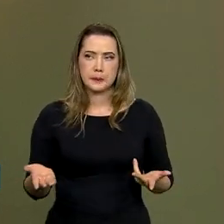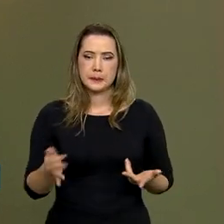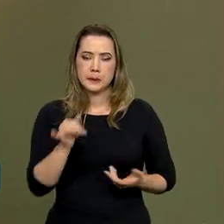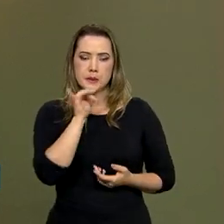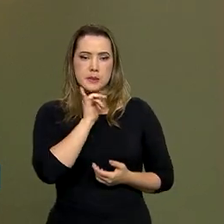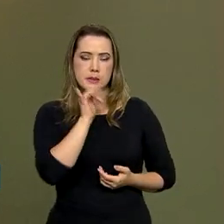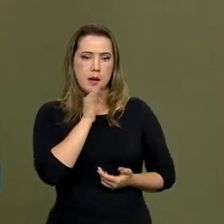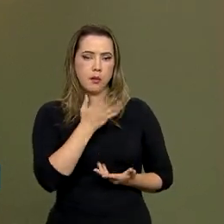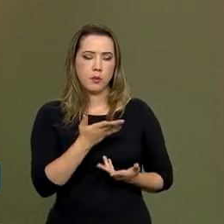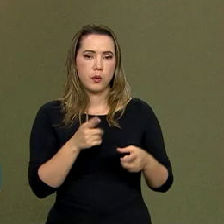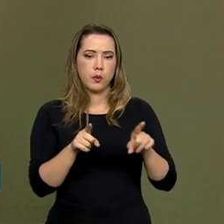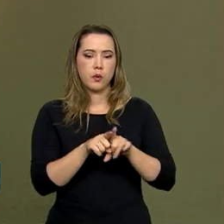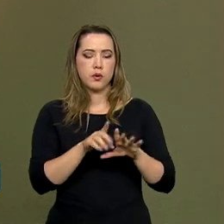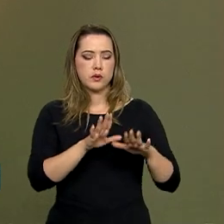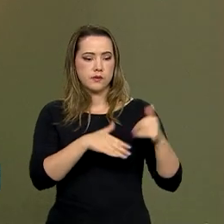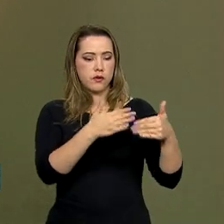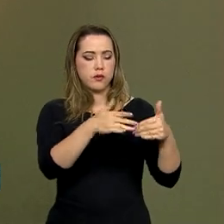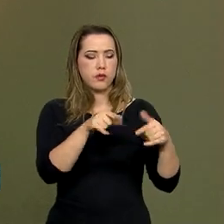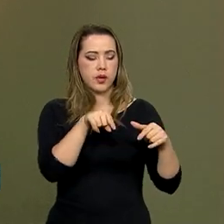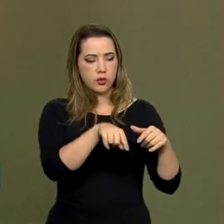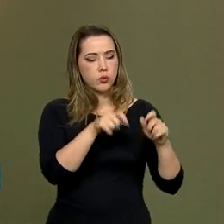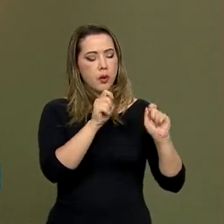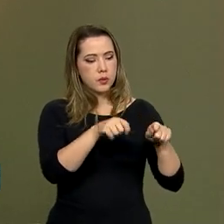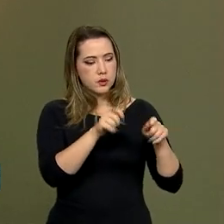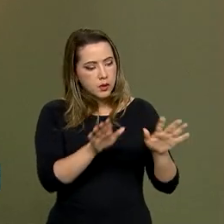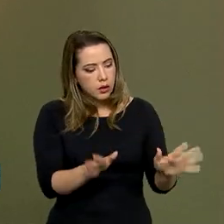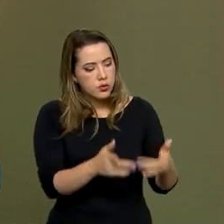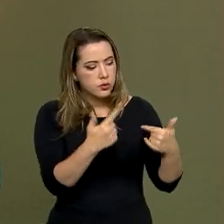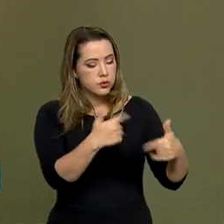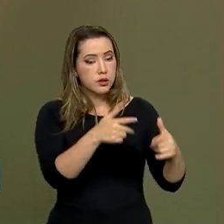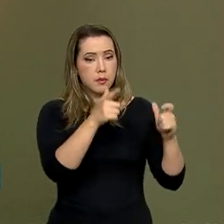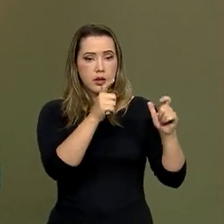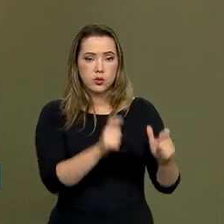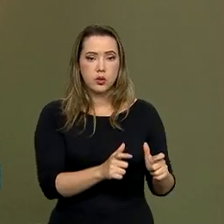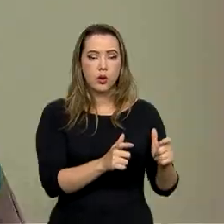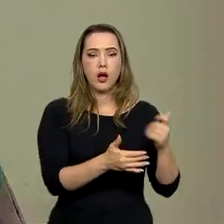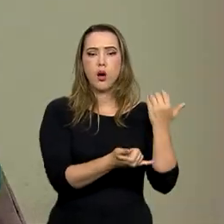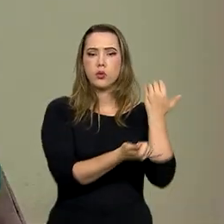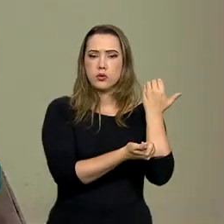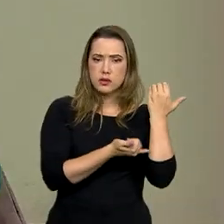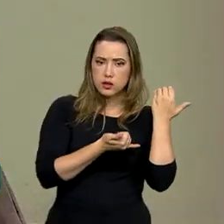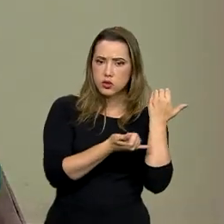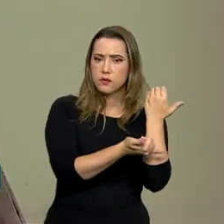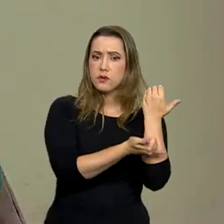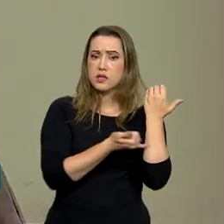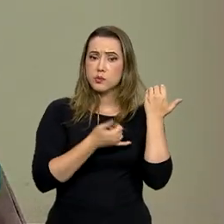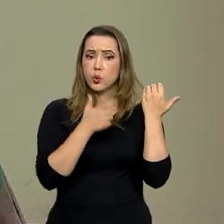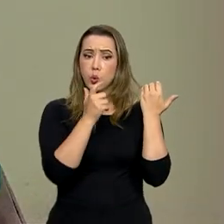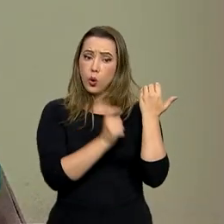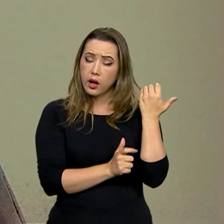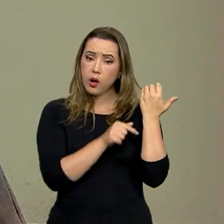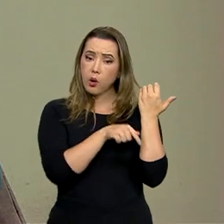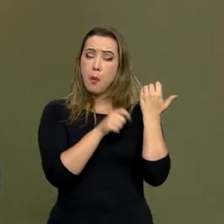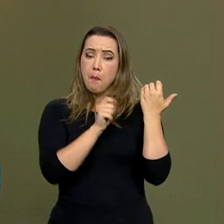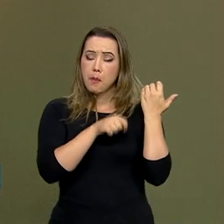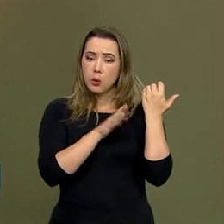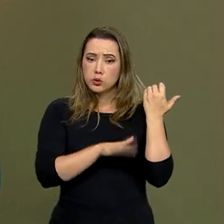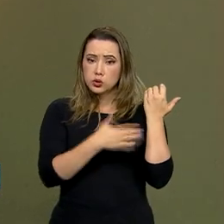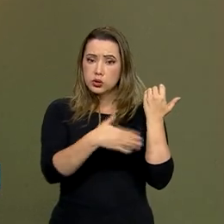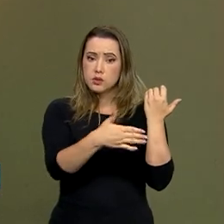Então, fazendo o desenvolvimento das cadeias produtivas, do extrativismo sustentável, é possível você